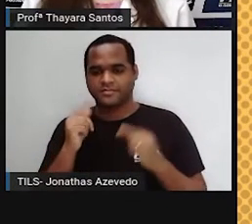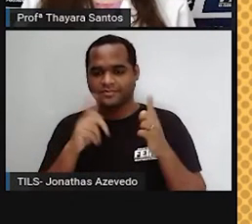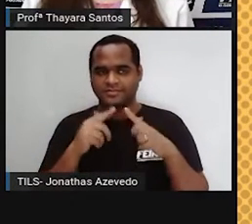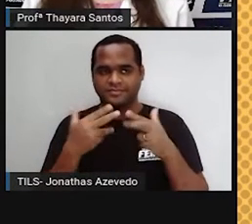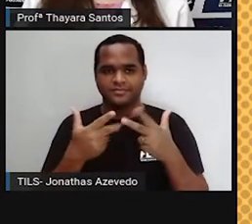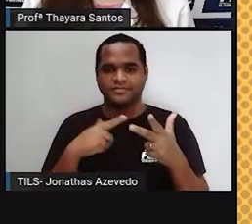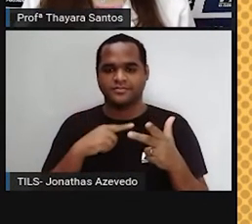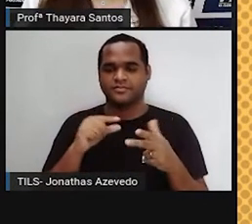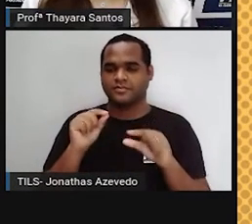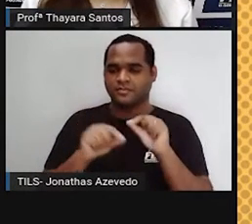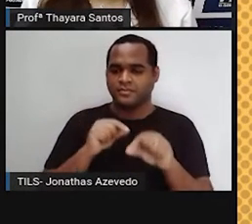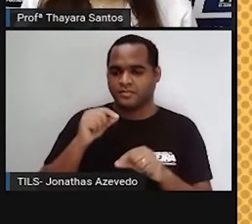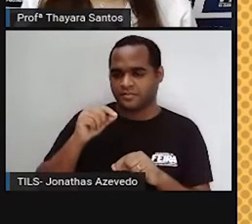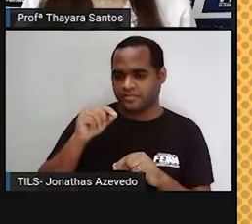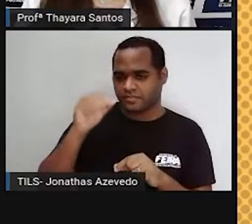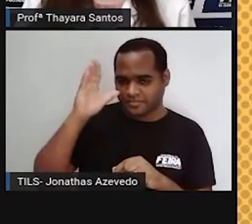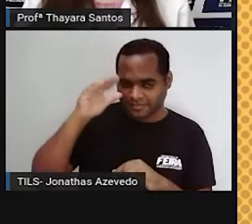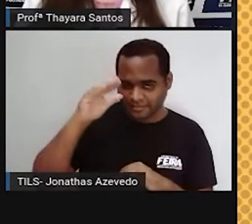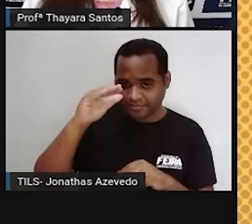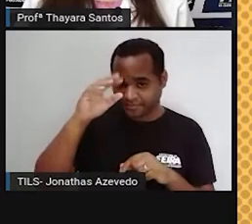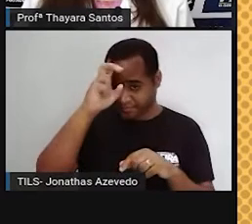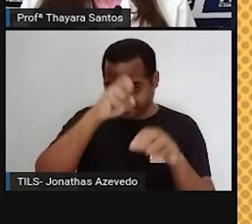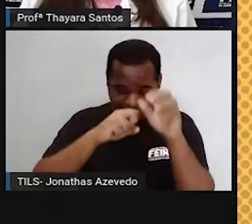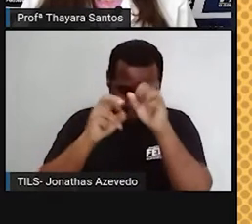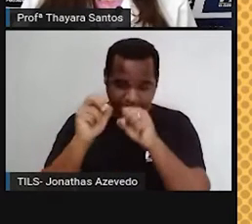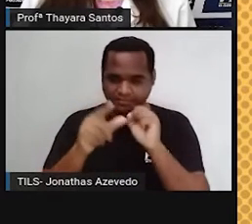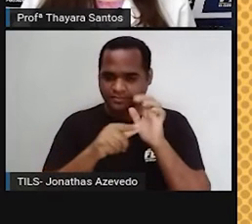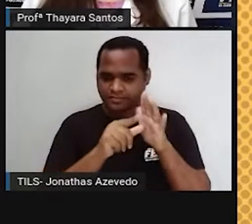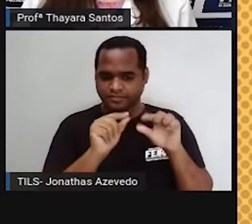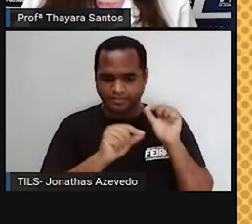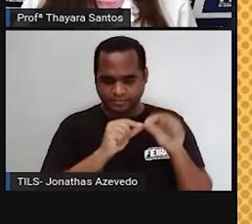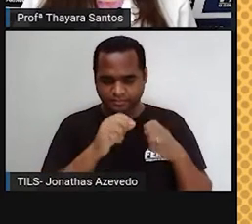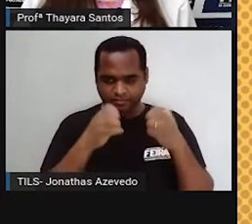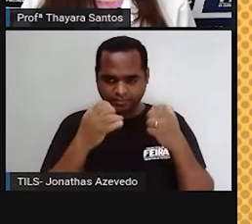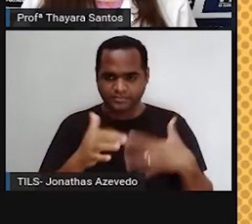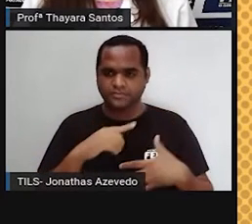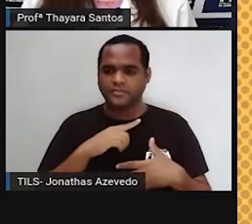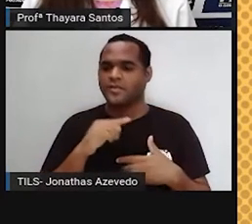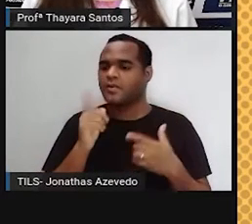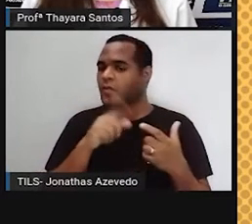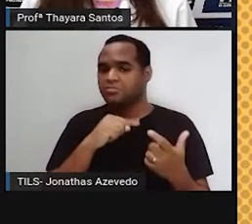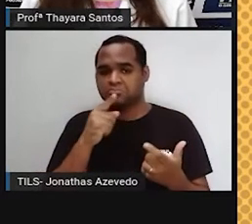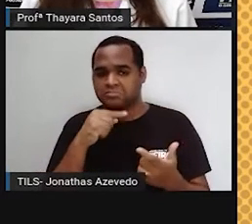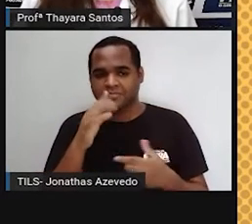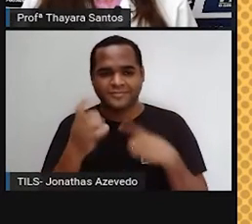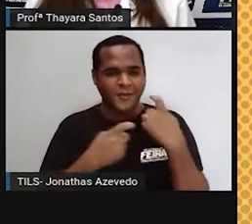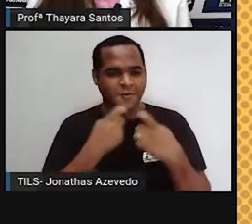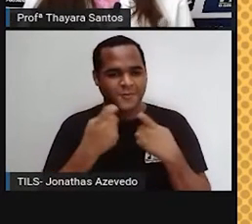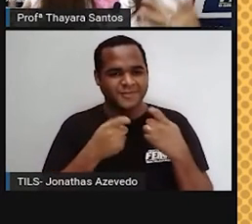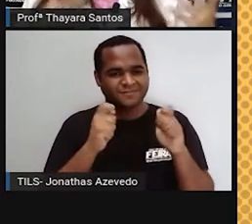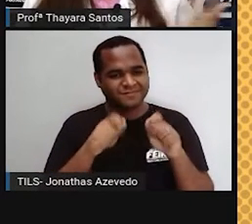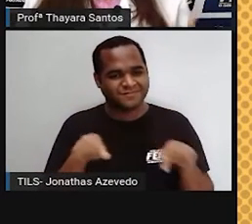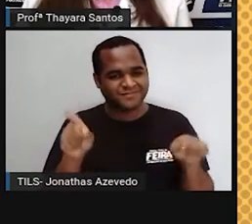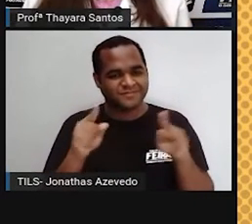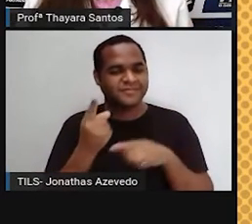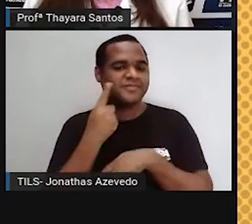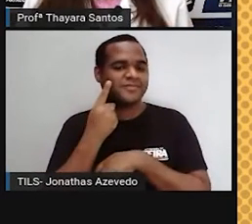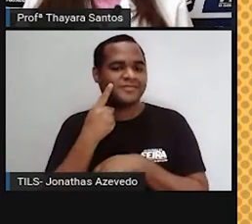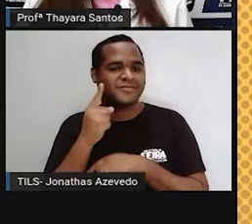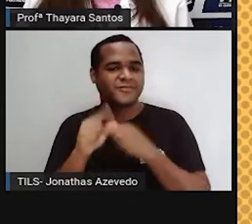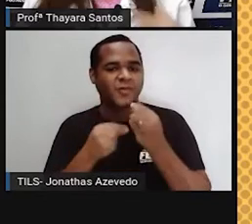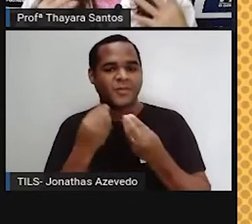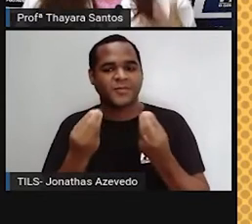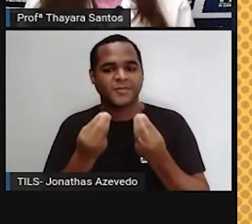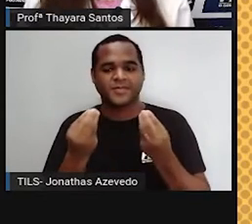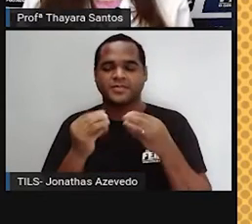acertaram. Então, eu estou curiosa e vou voltar aqui depois para ver, tá? E quem não conseguiu acertar muitas, não se preocupem. É só rever a aula lá